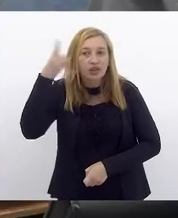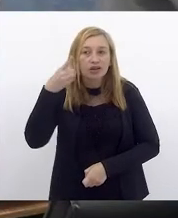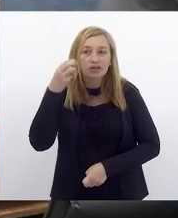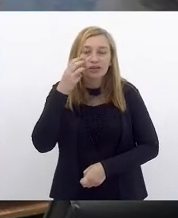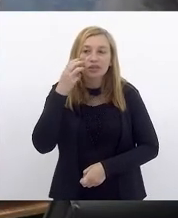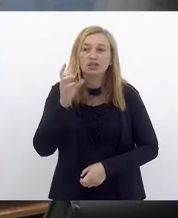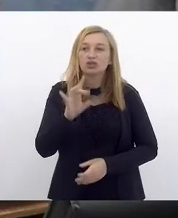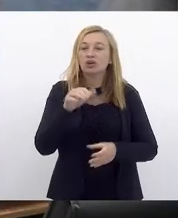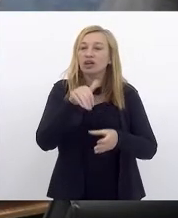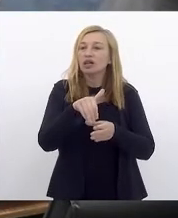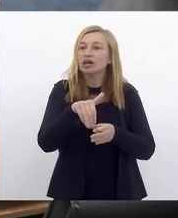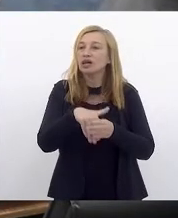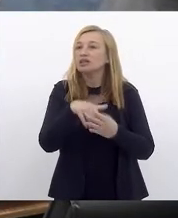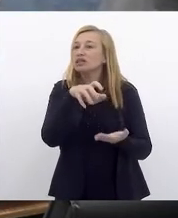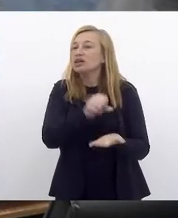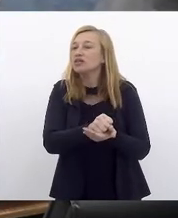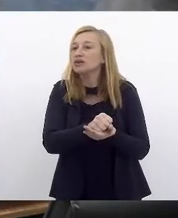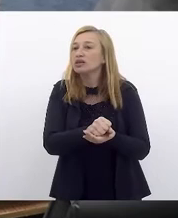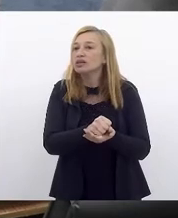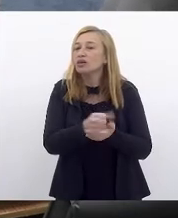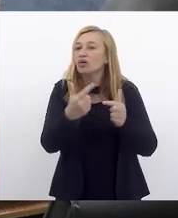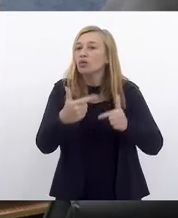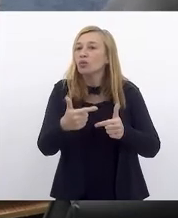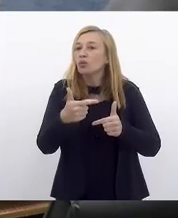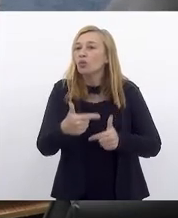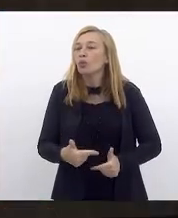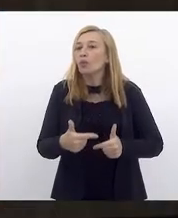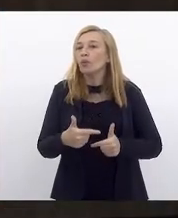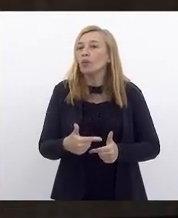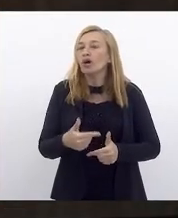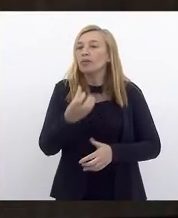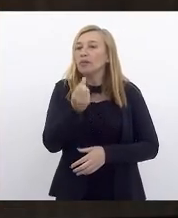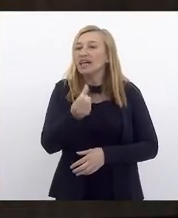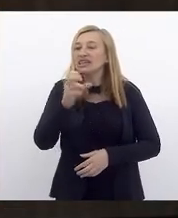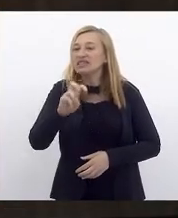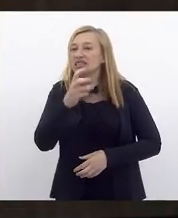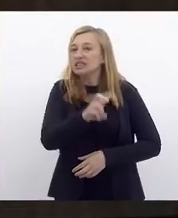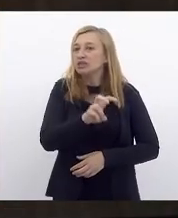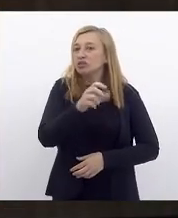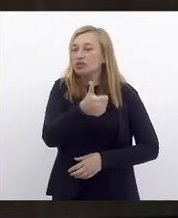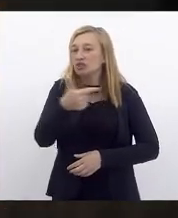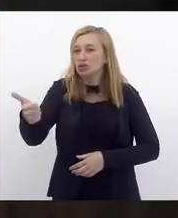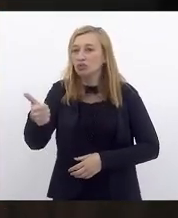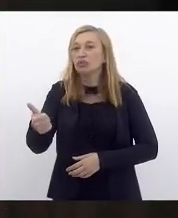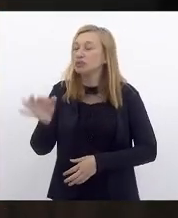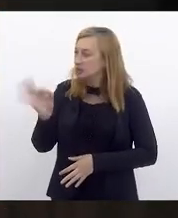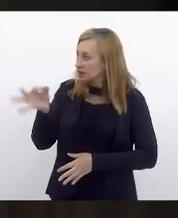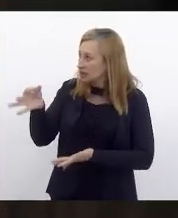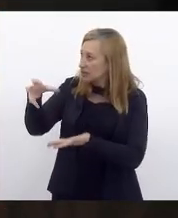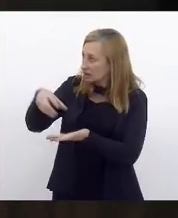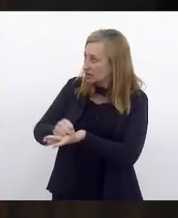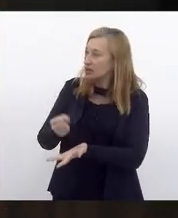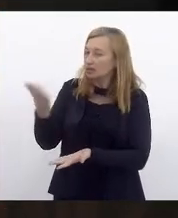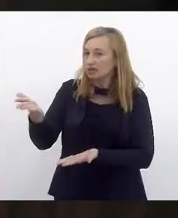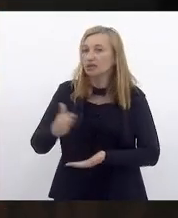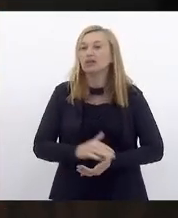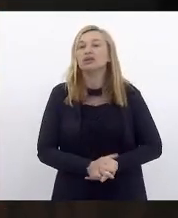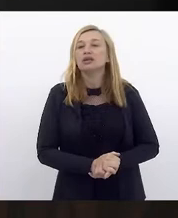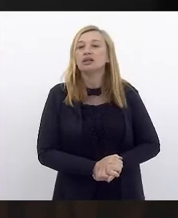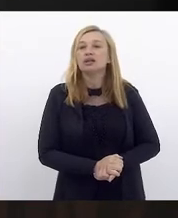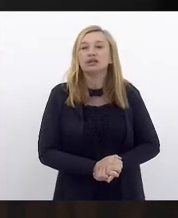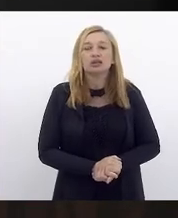queria só registrar meu voto como abstenção no projeto de resolução 655-2021, por favor. Definido o pedido de Vossa Excelência.